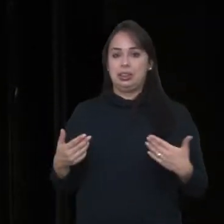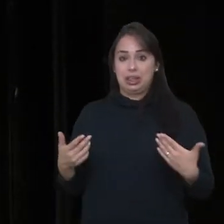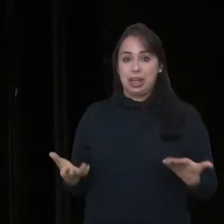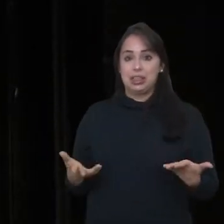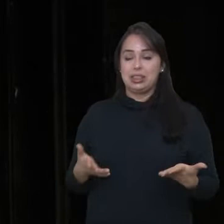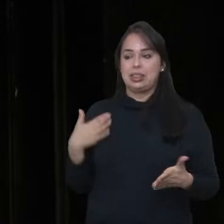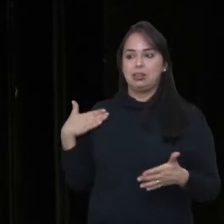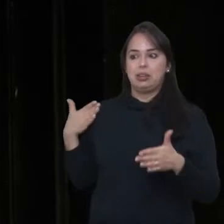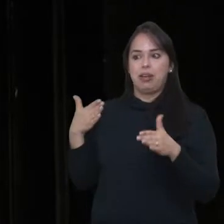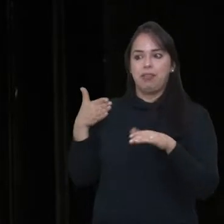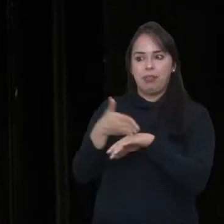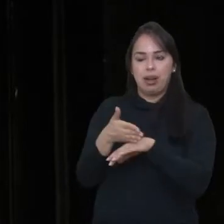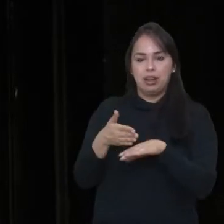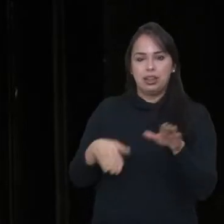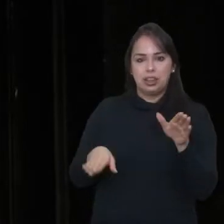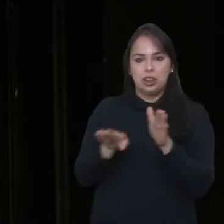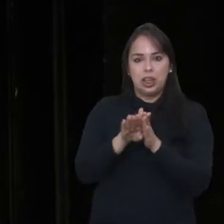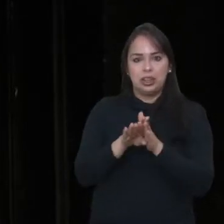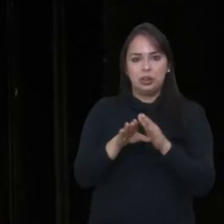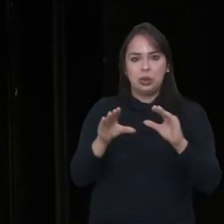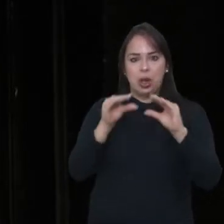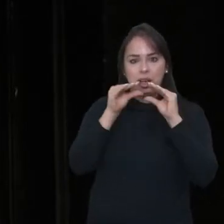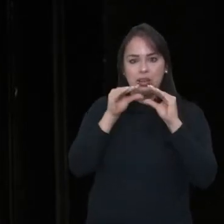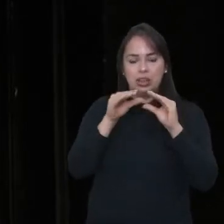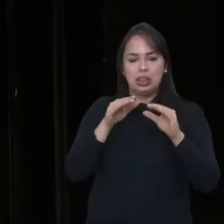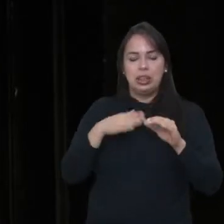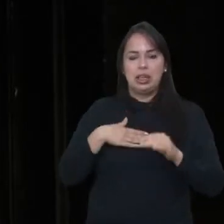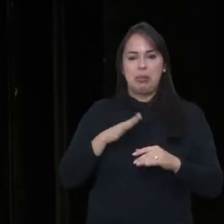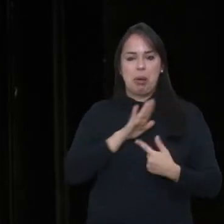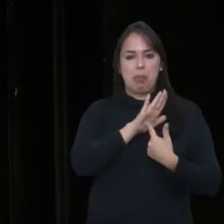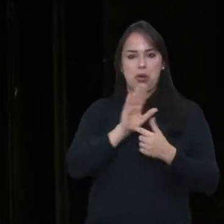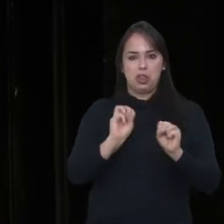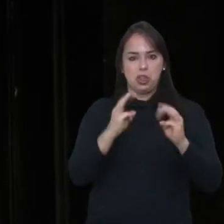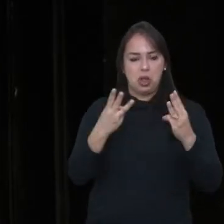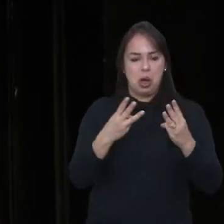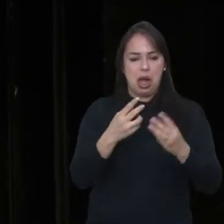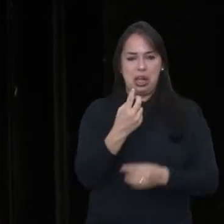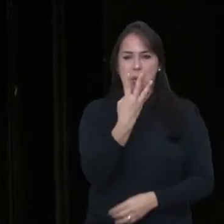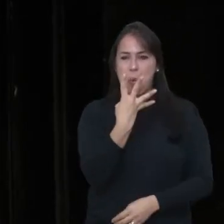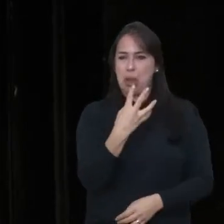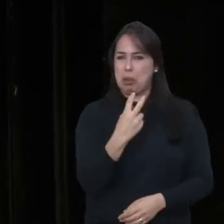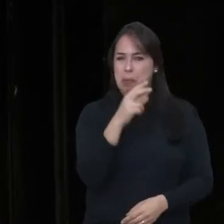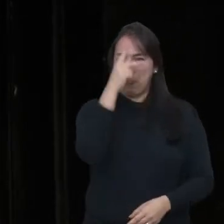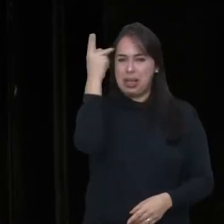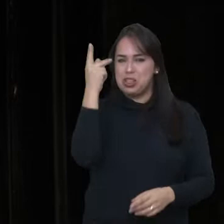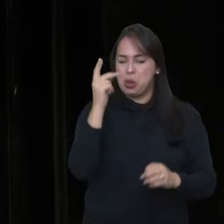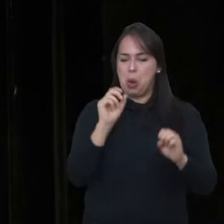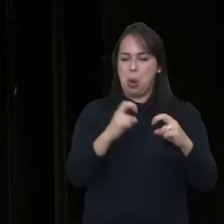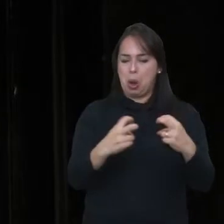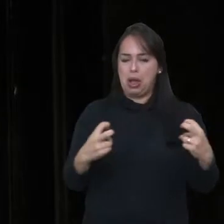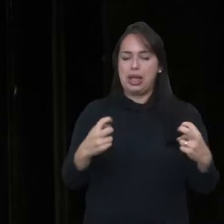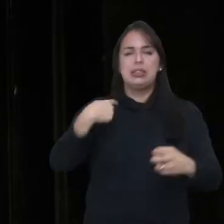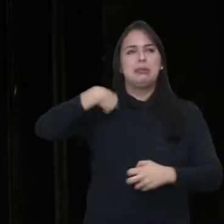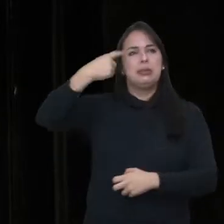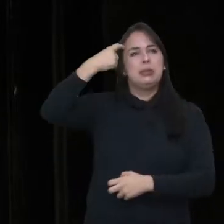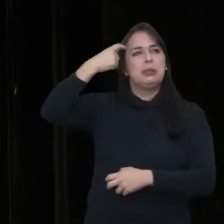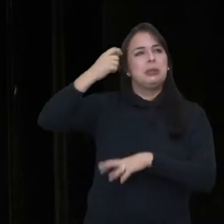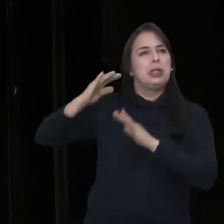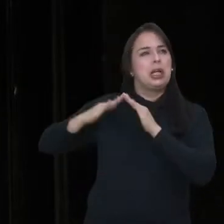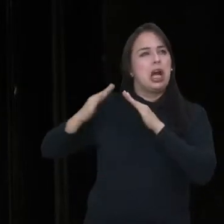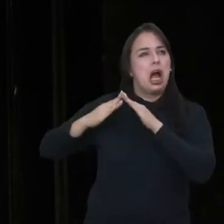numa hamburgueria com quatro pessoas, você se questiona, fala, ah, o eu tô fazendo aqui, sabe, eu vou, podia estar em casa, descansando,